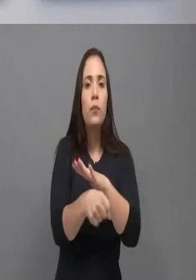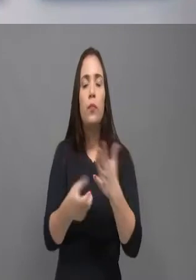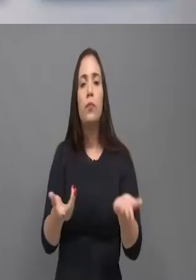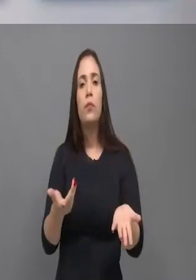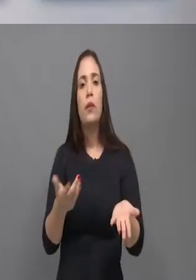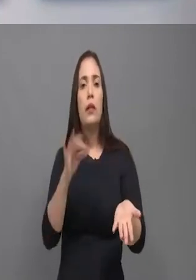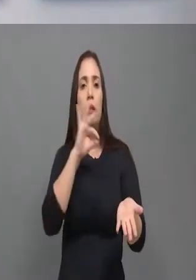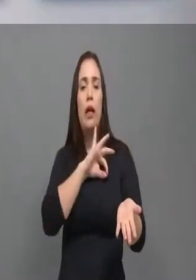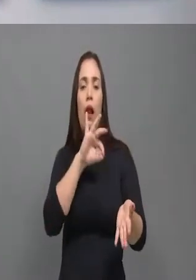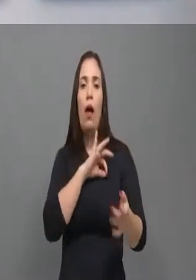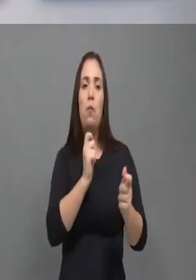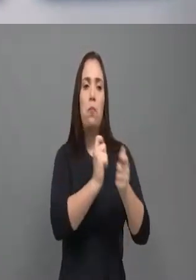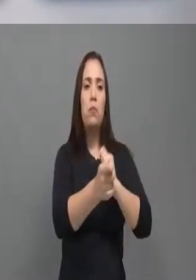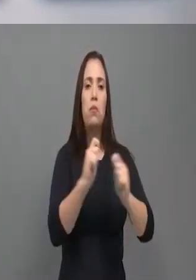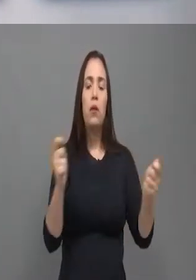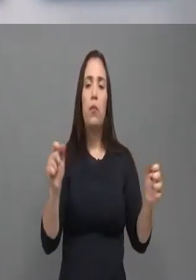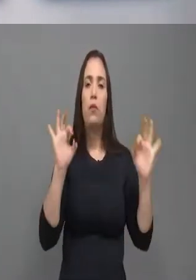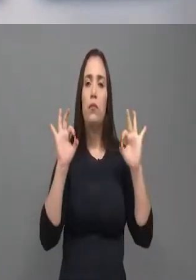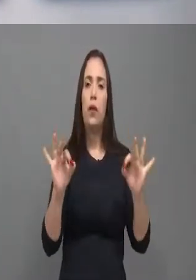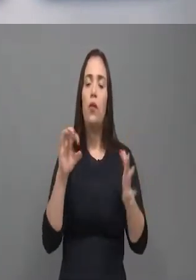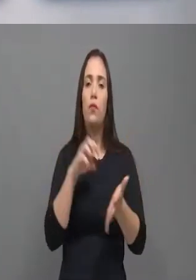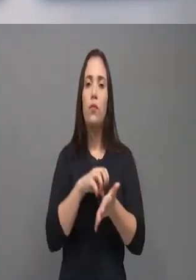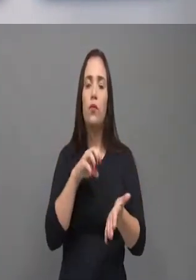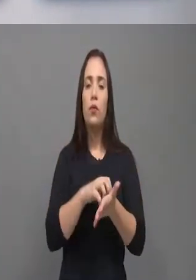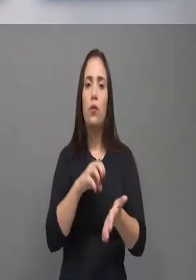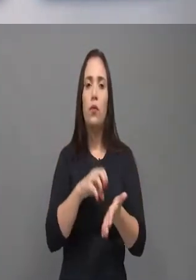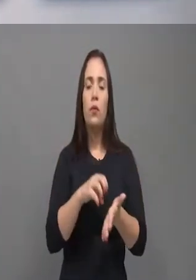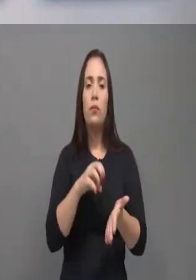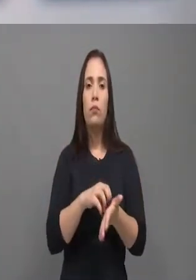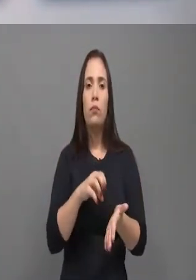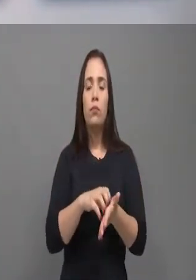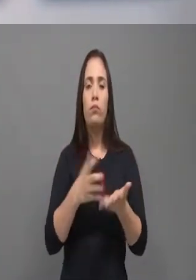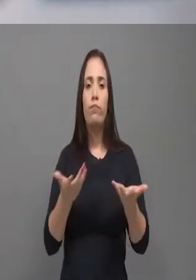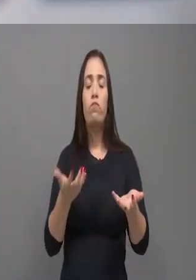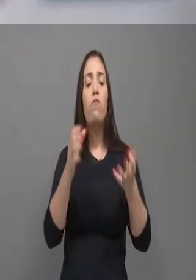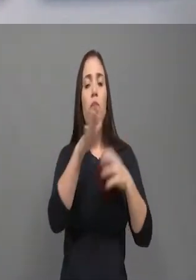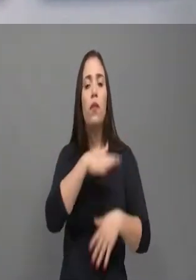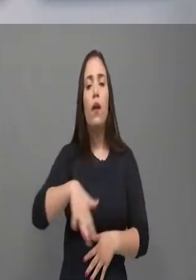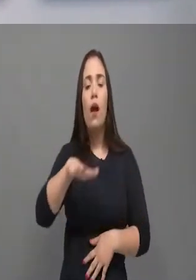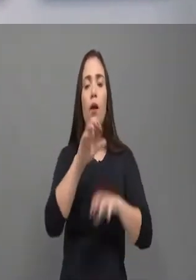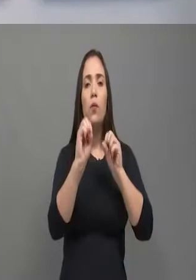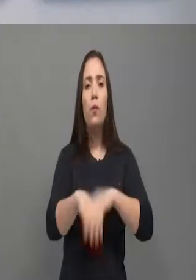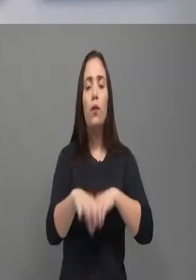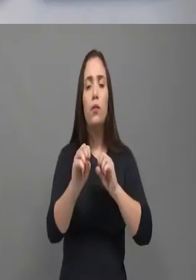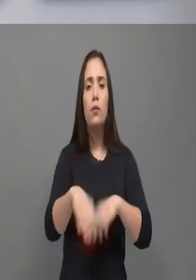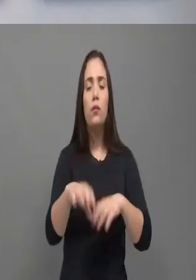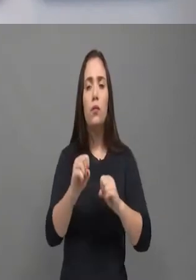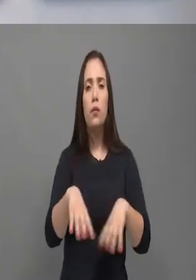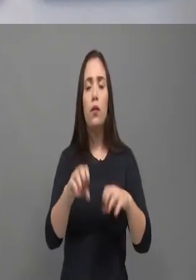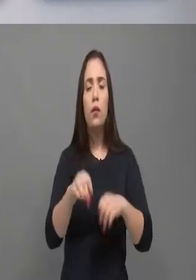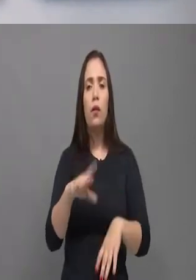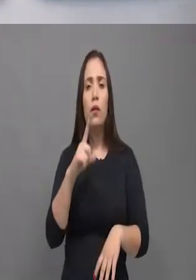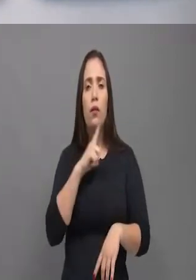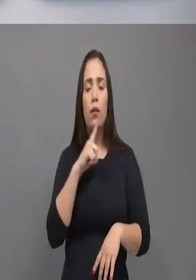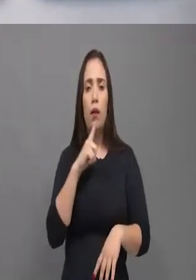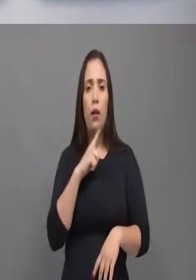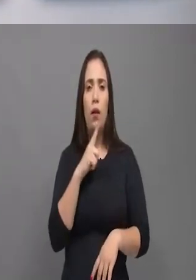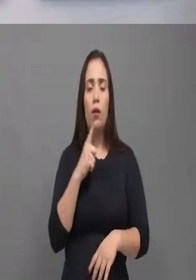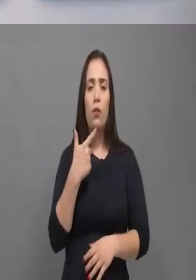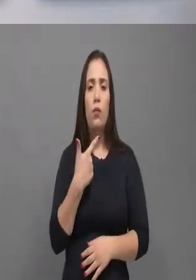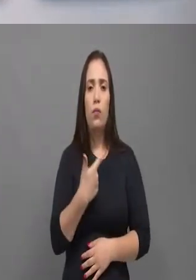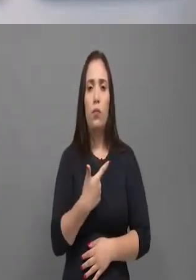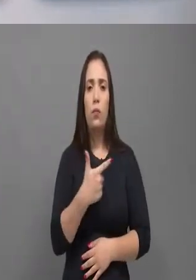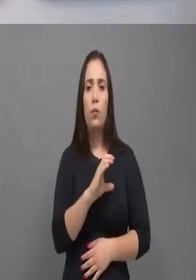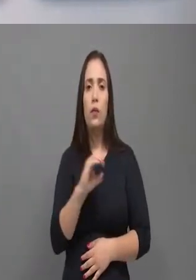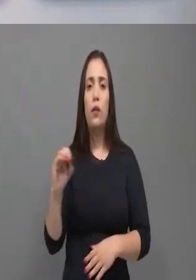Escola profissionalizante. Quer dizer, tudo isso, essas areninhas, que é um sucesso aqui em Fortaleza, o governo do Estado está fazendo